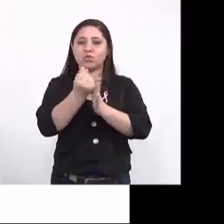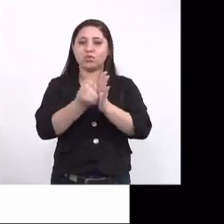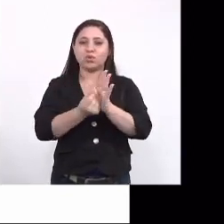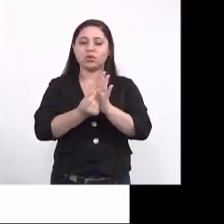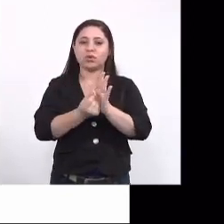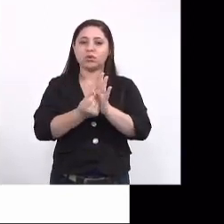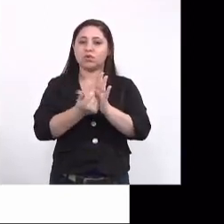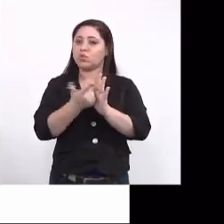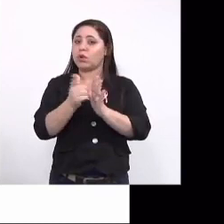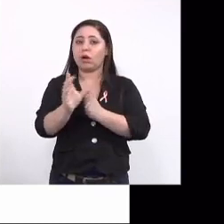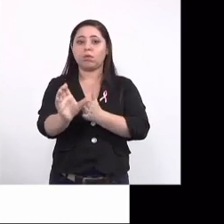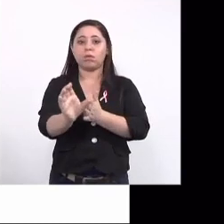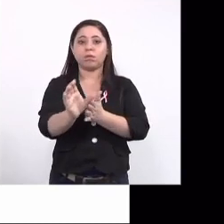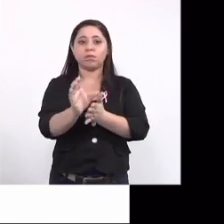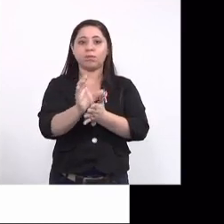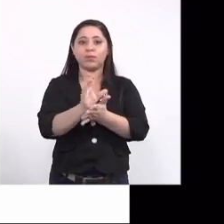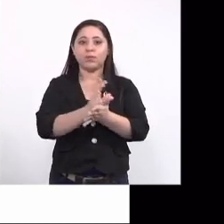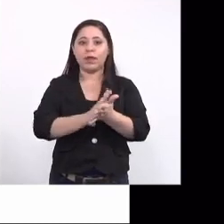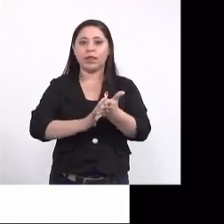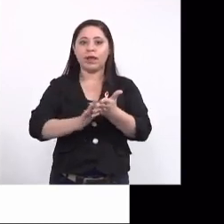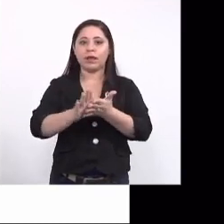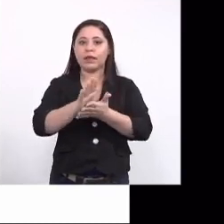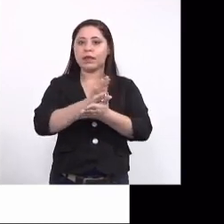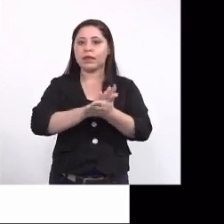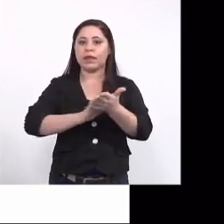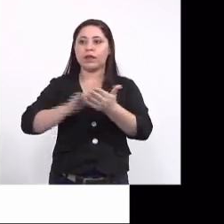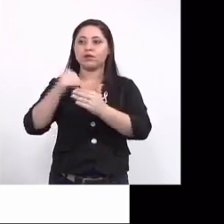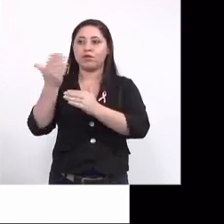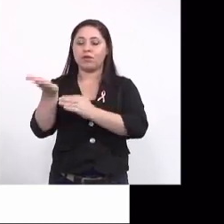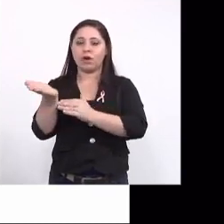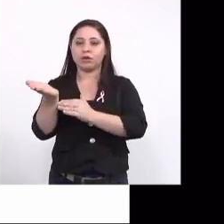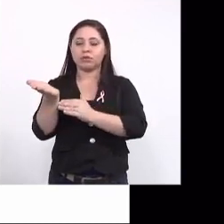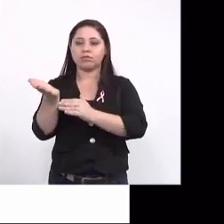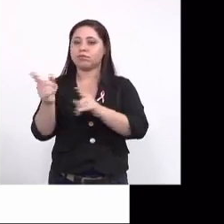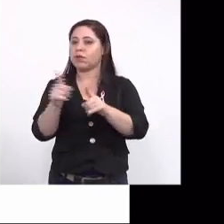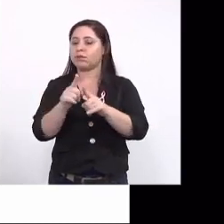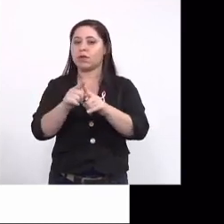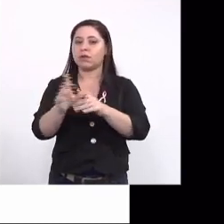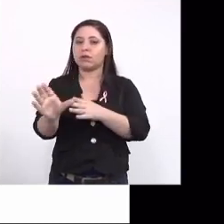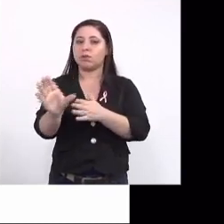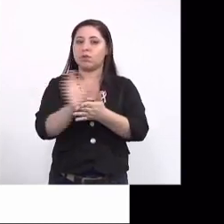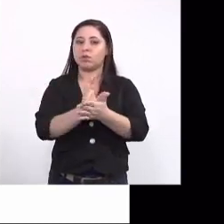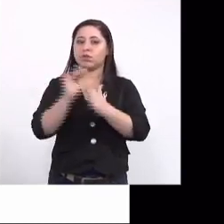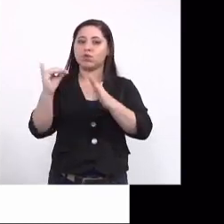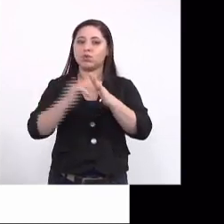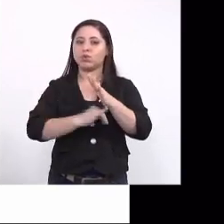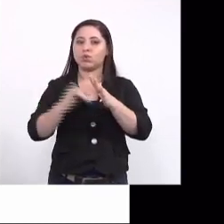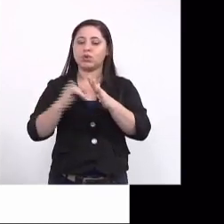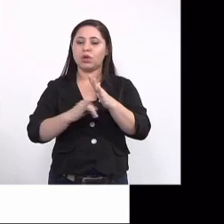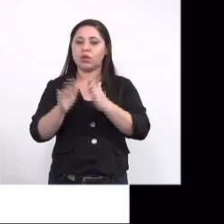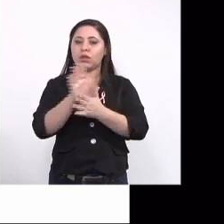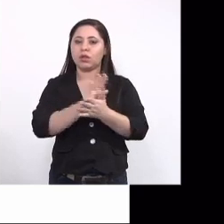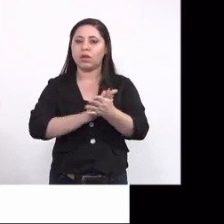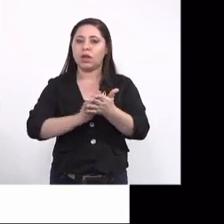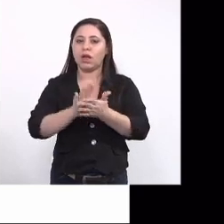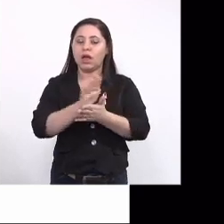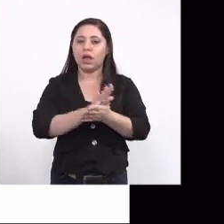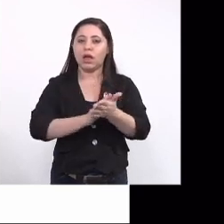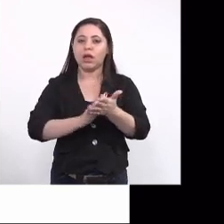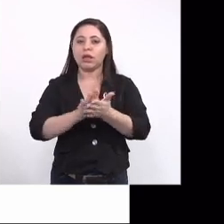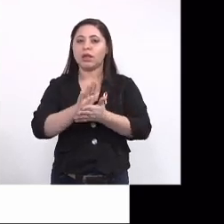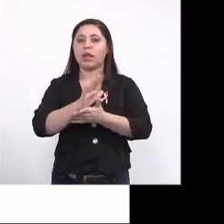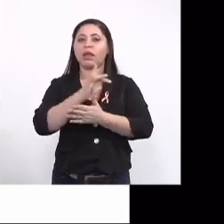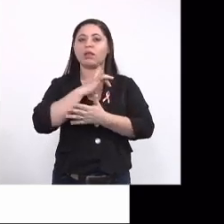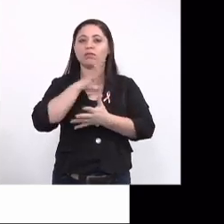a gente não recebeu em momento algum financiamento externo e nem financiamento institucional e aí a gente tem que considerar o período